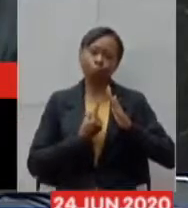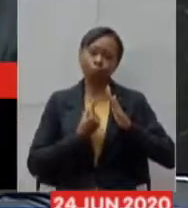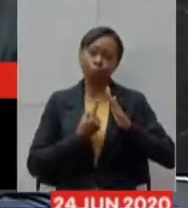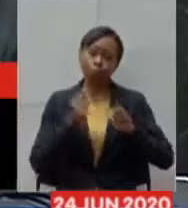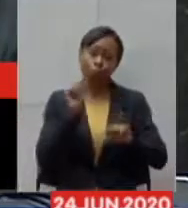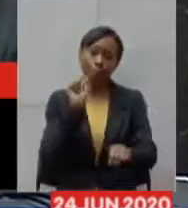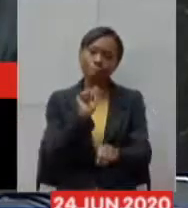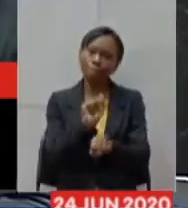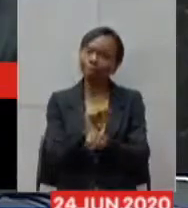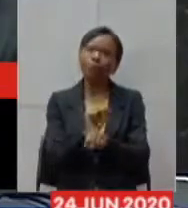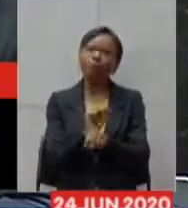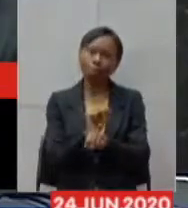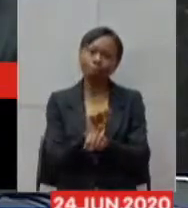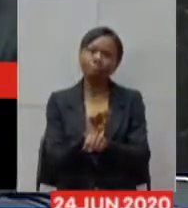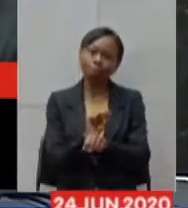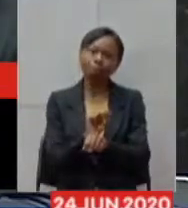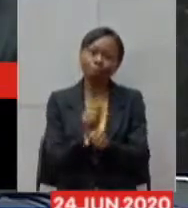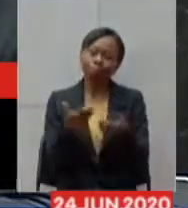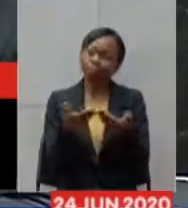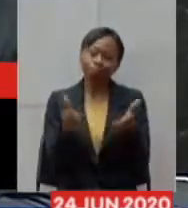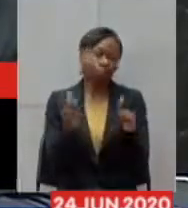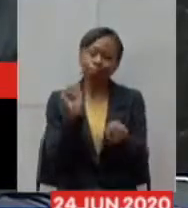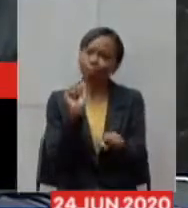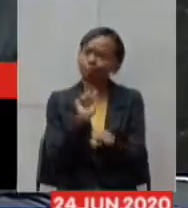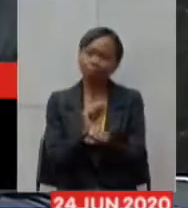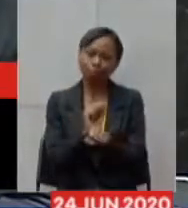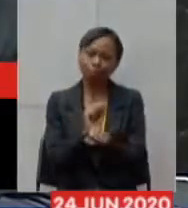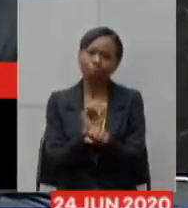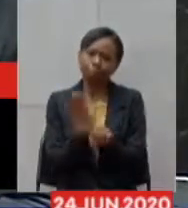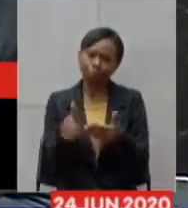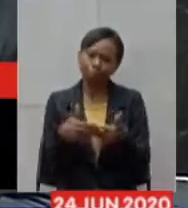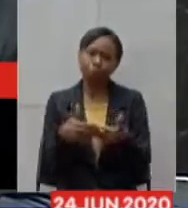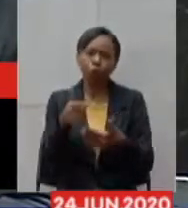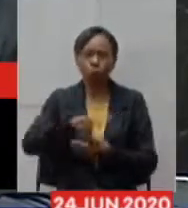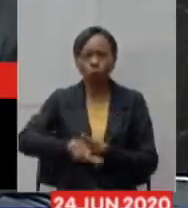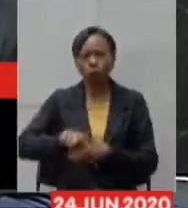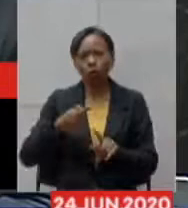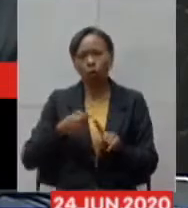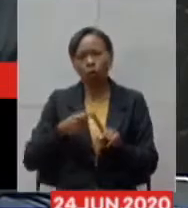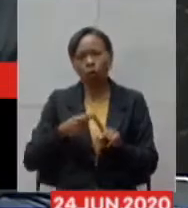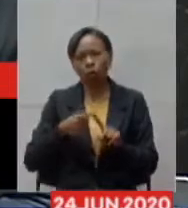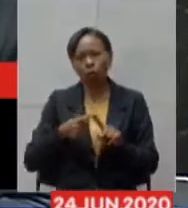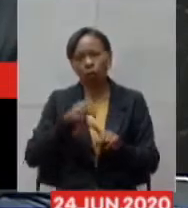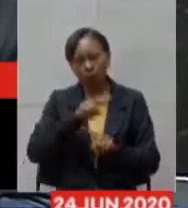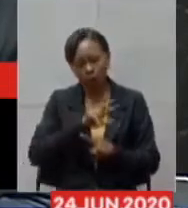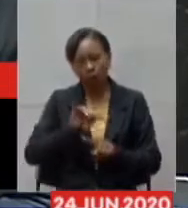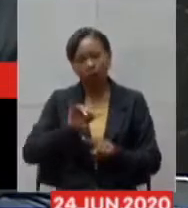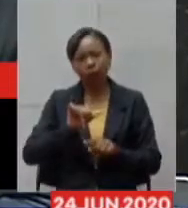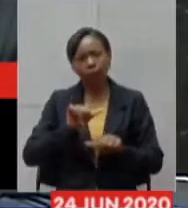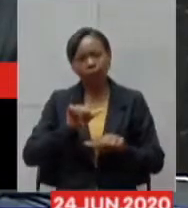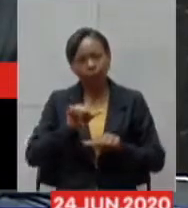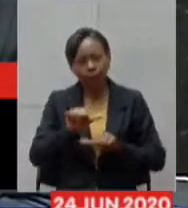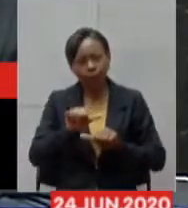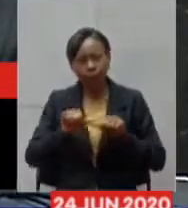não será somente uma vez isso provavelmente acontecerá mais algumas vezes ao longo do